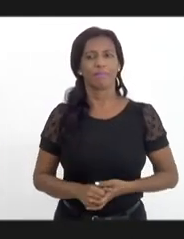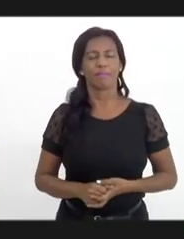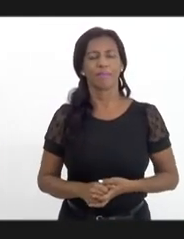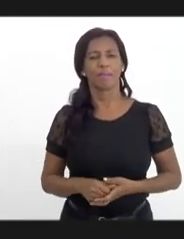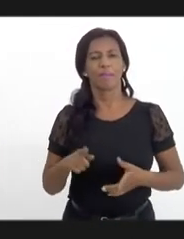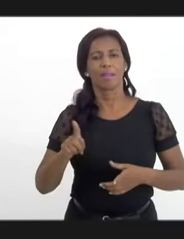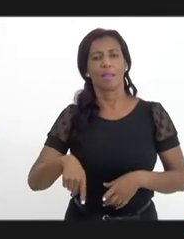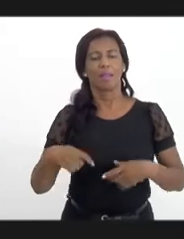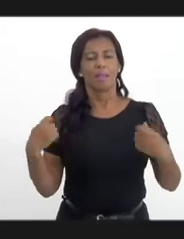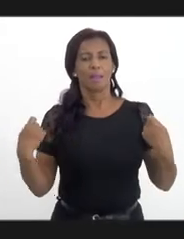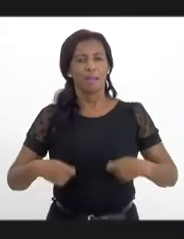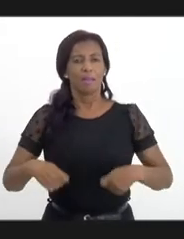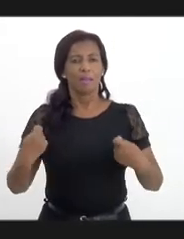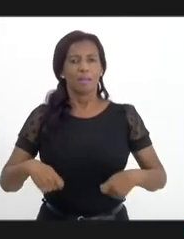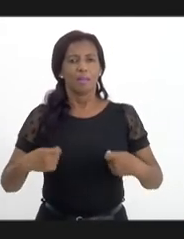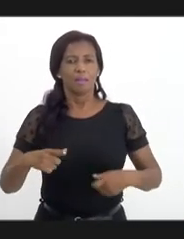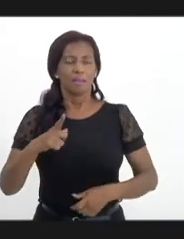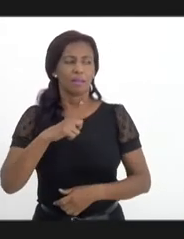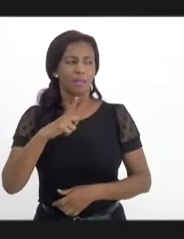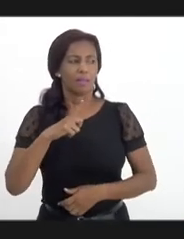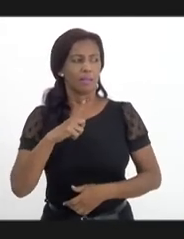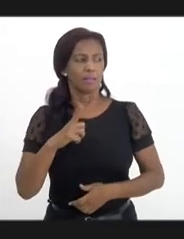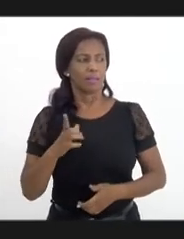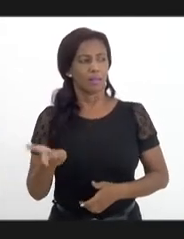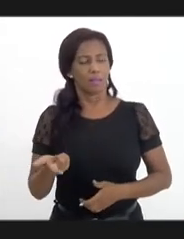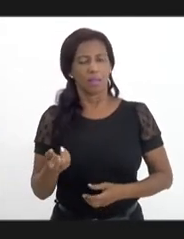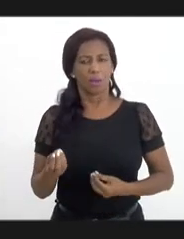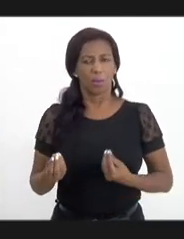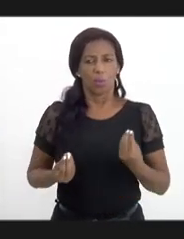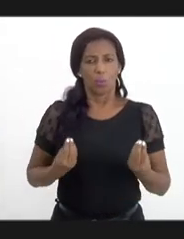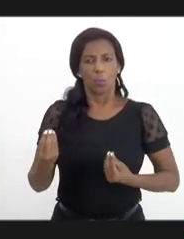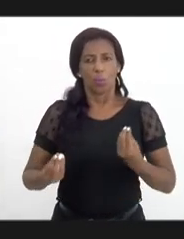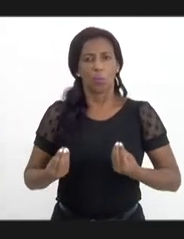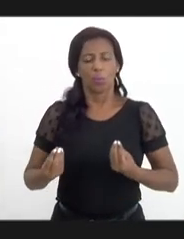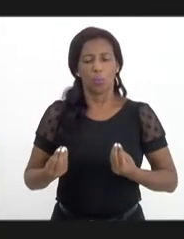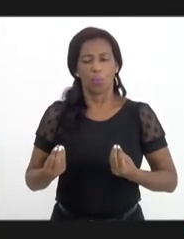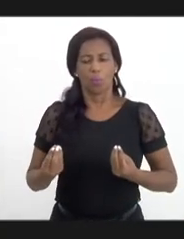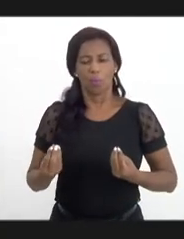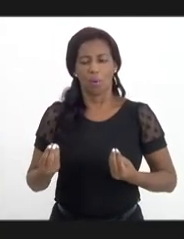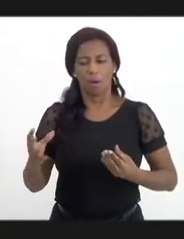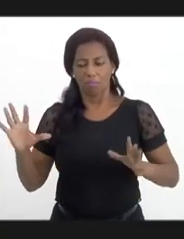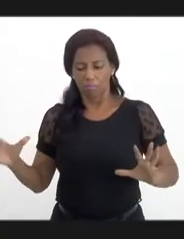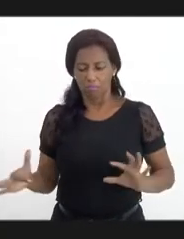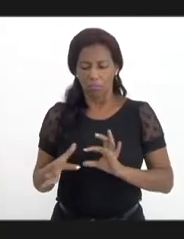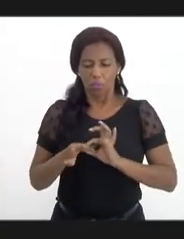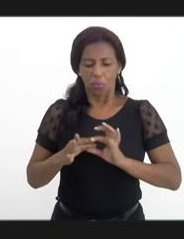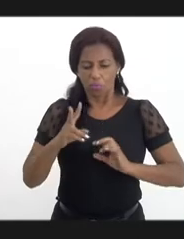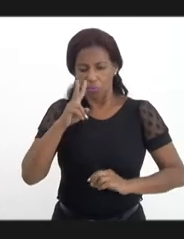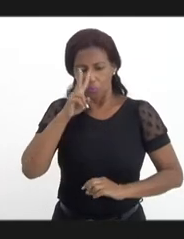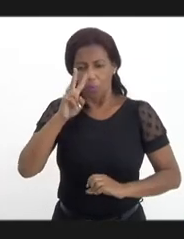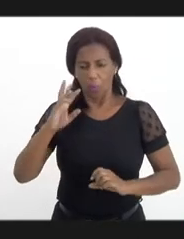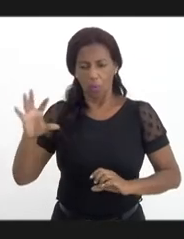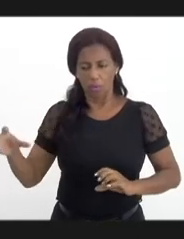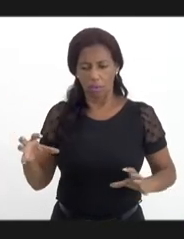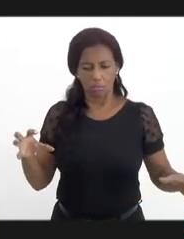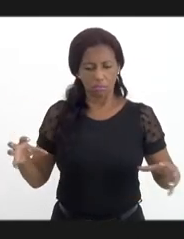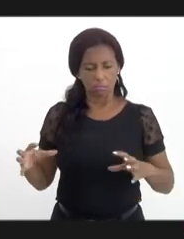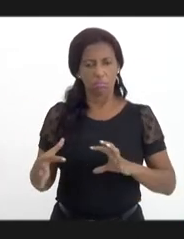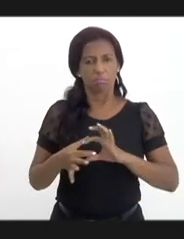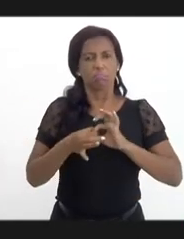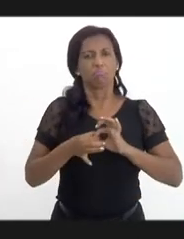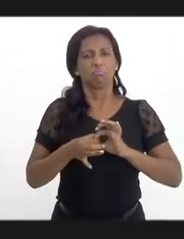é necessário uma coalizão de forças e um esforço